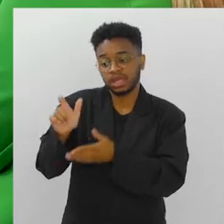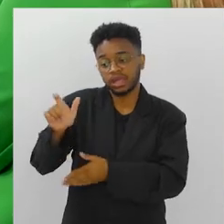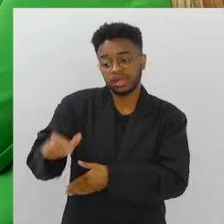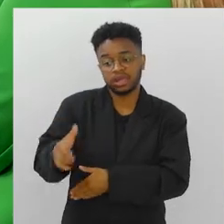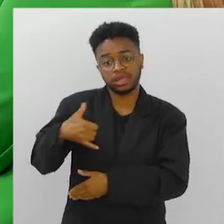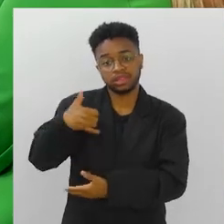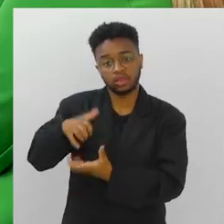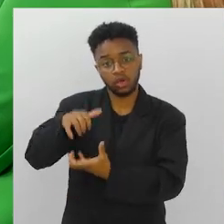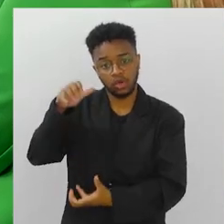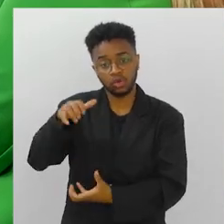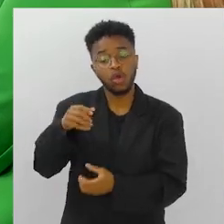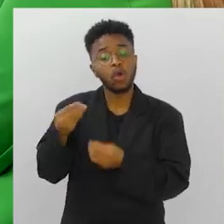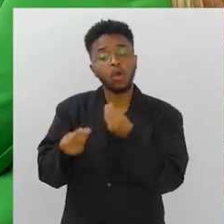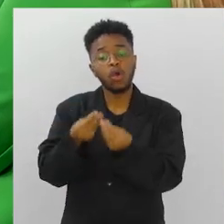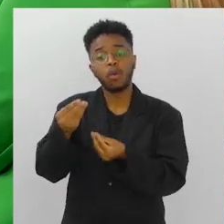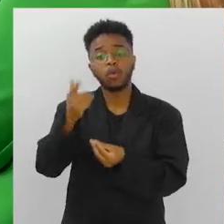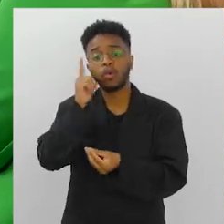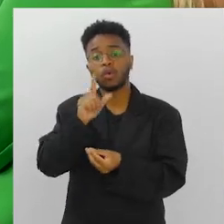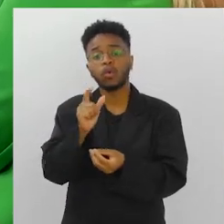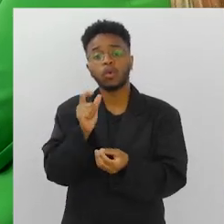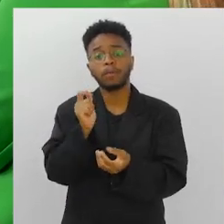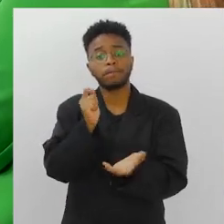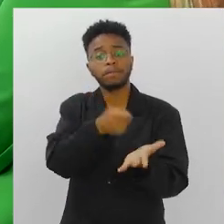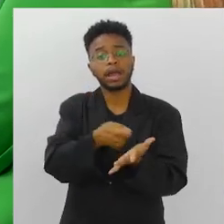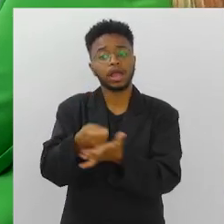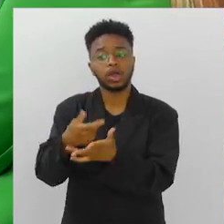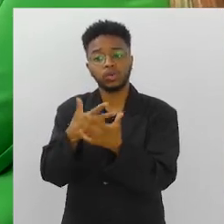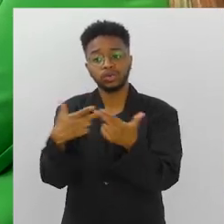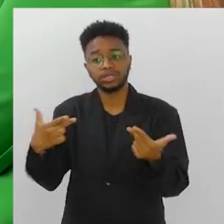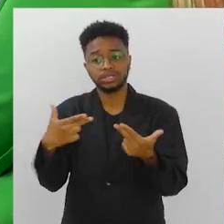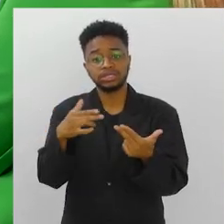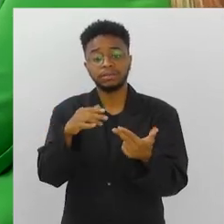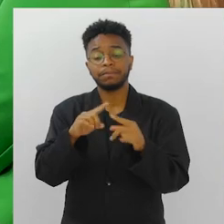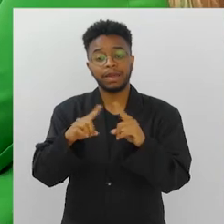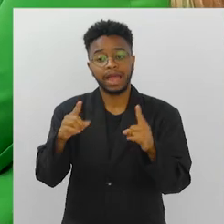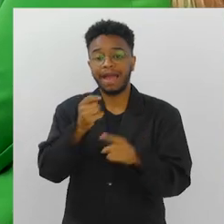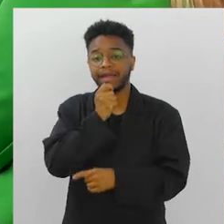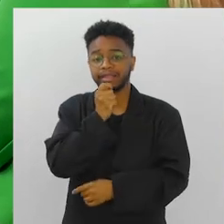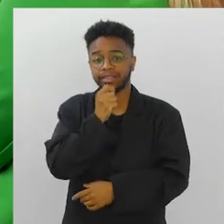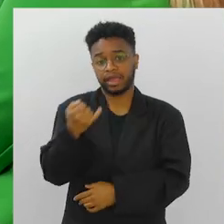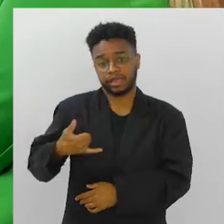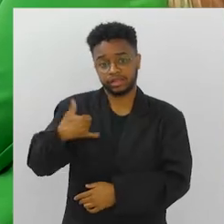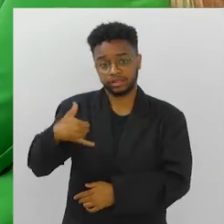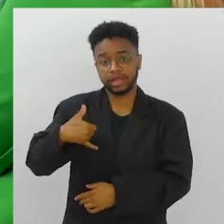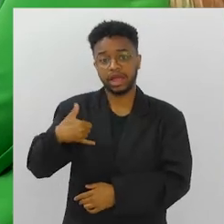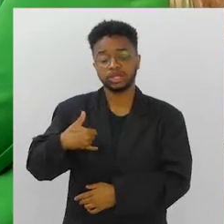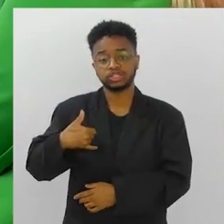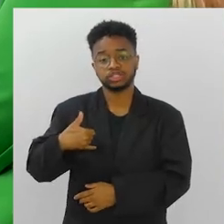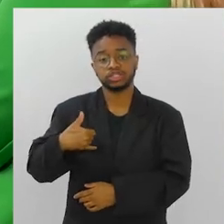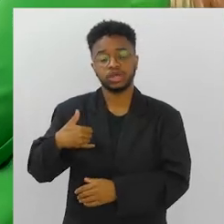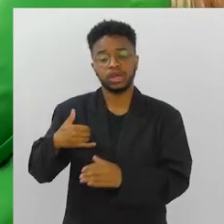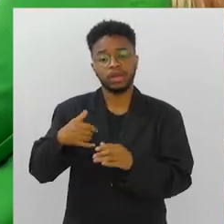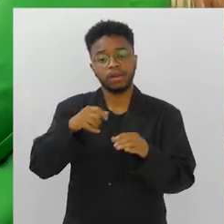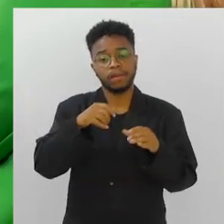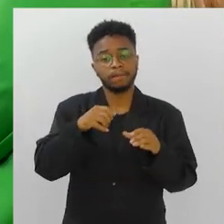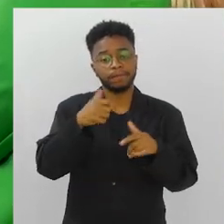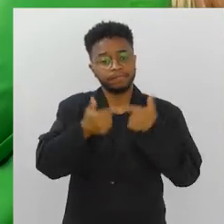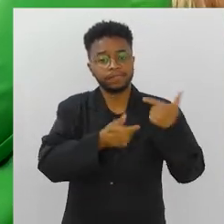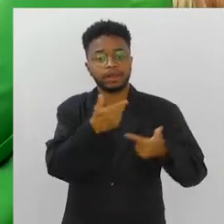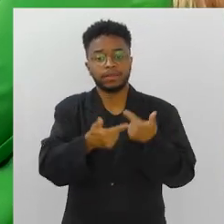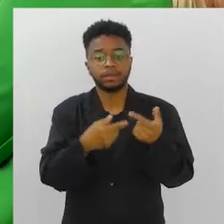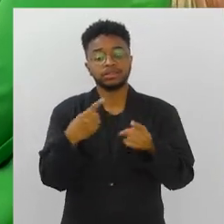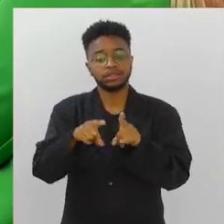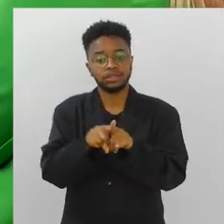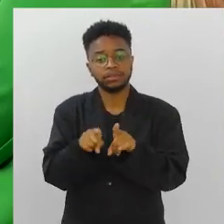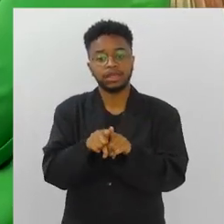como é que ela vai se sustentar se ela ainda está na terceira idade, mas é a idade de produção? E pensando que agora a expectativa de vida